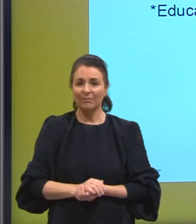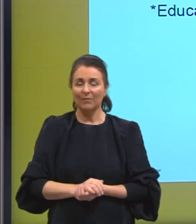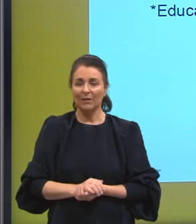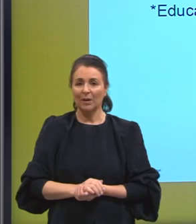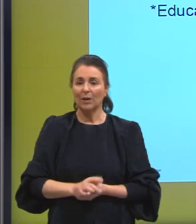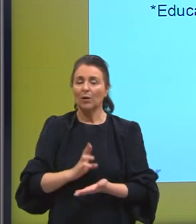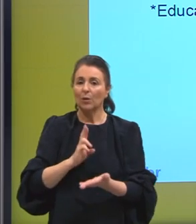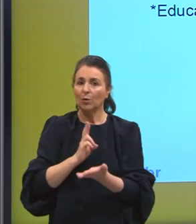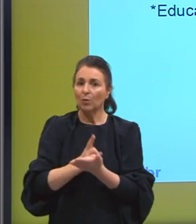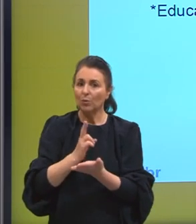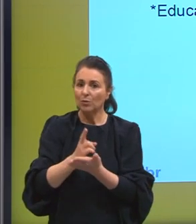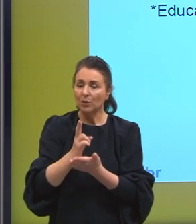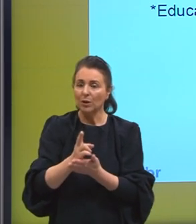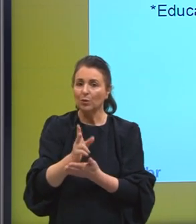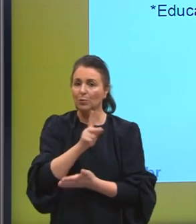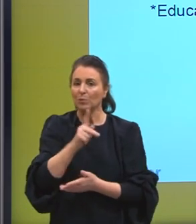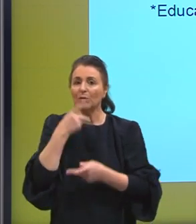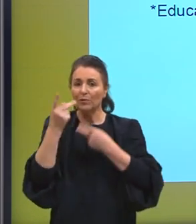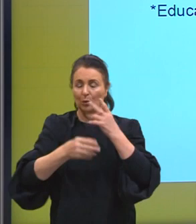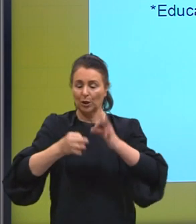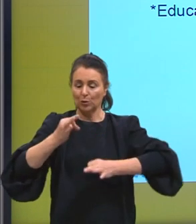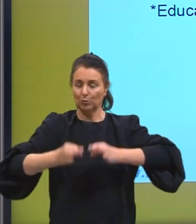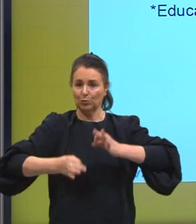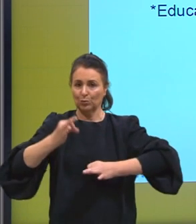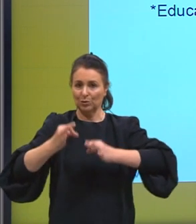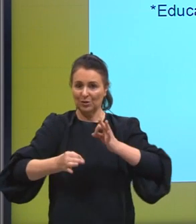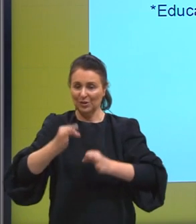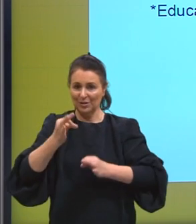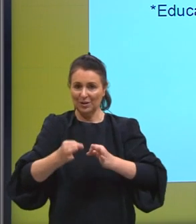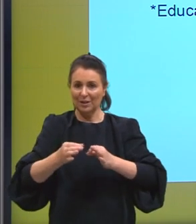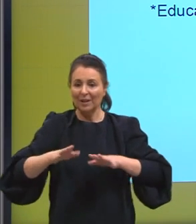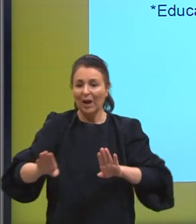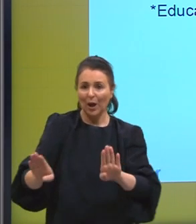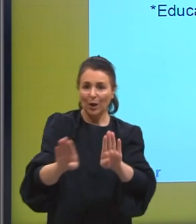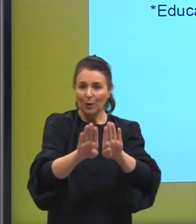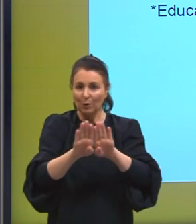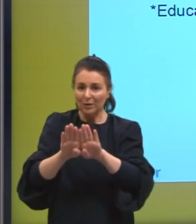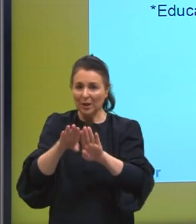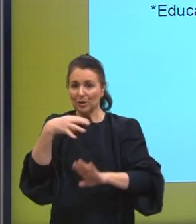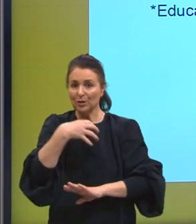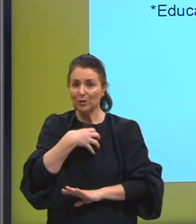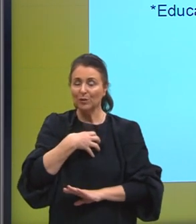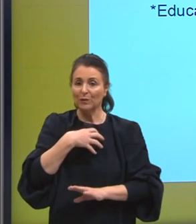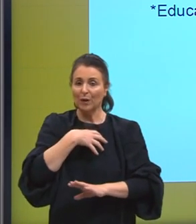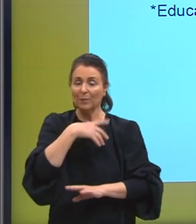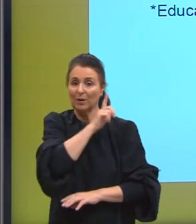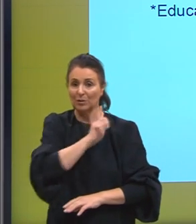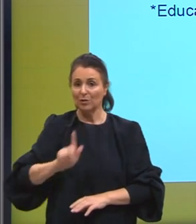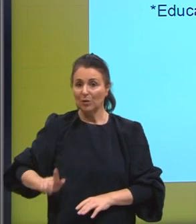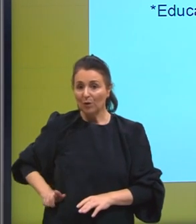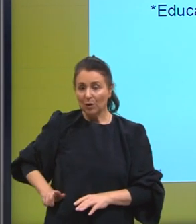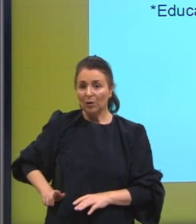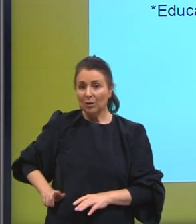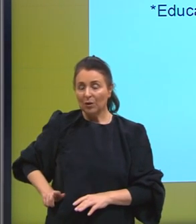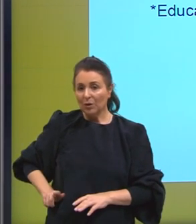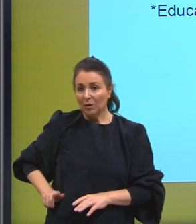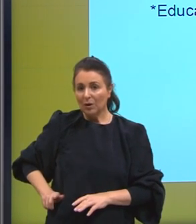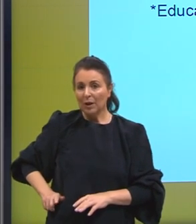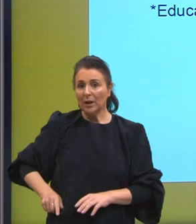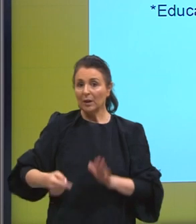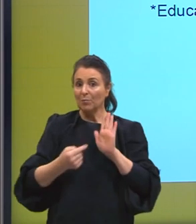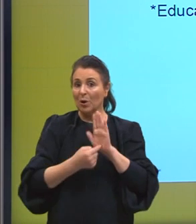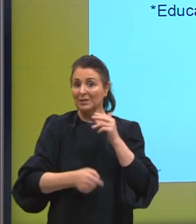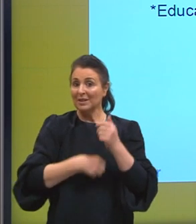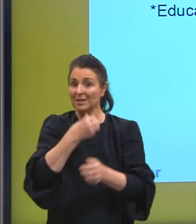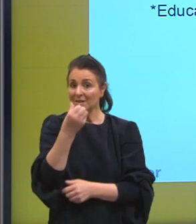Seguindo isso que eu acabei de falar, sobre a justiça, essa questão igualitária, as formas de governo que ele aponta as seis formas,